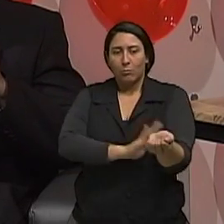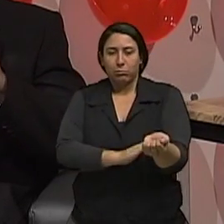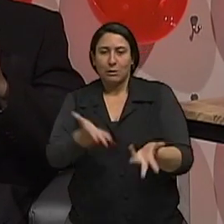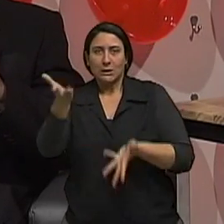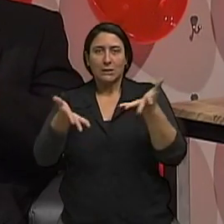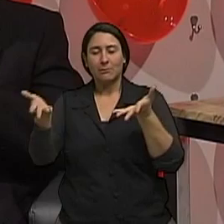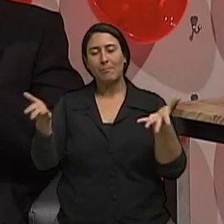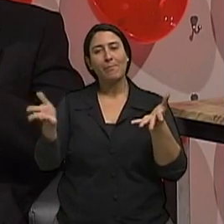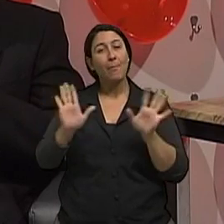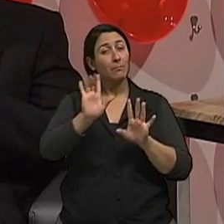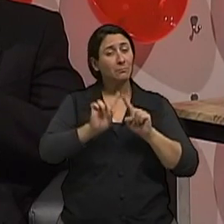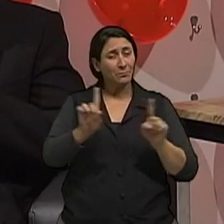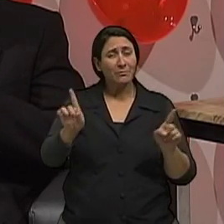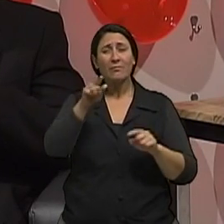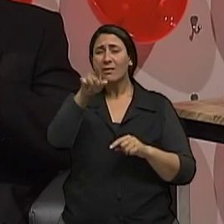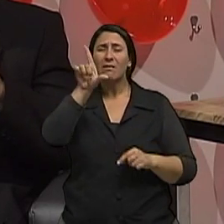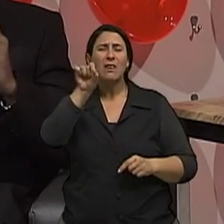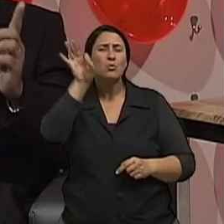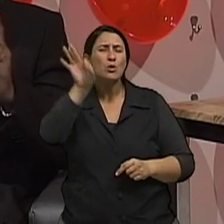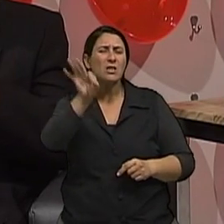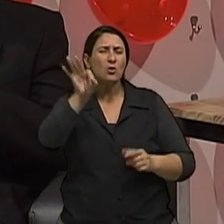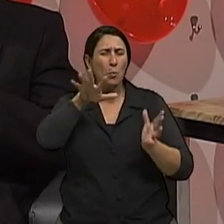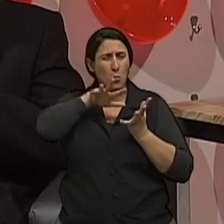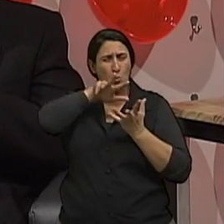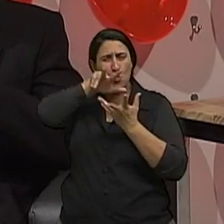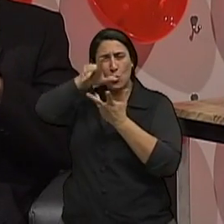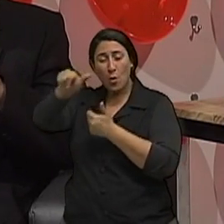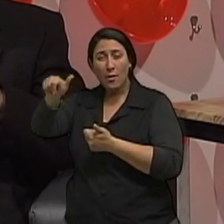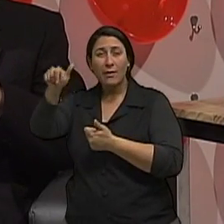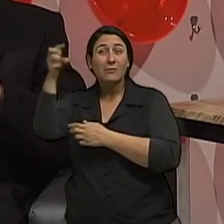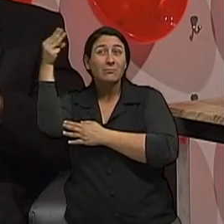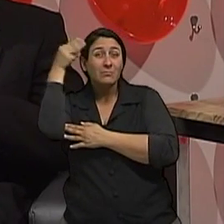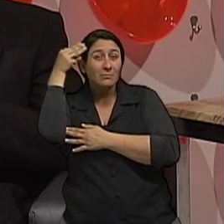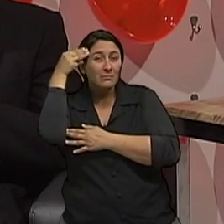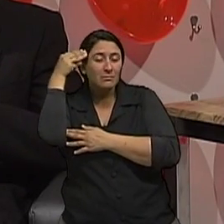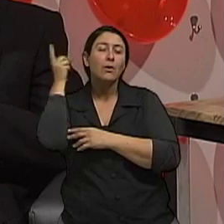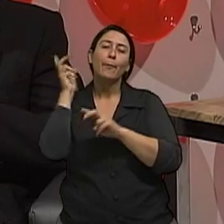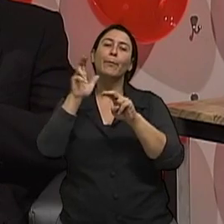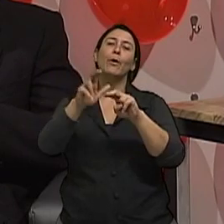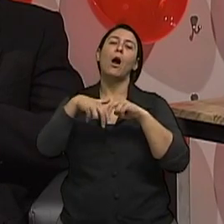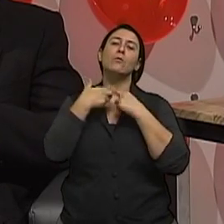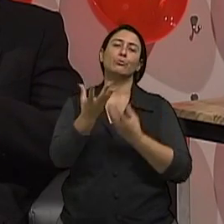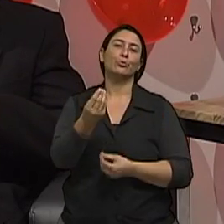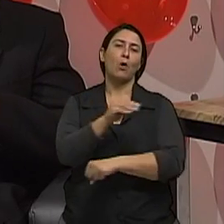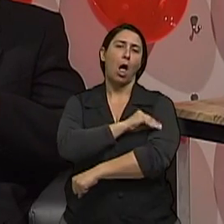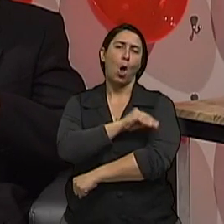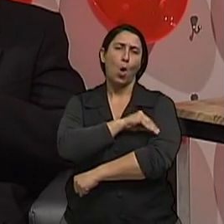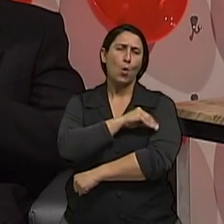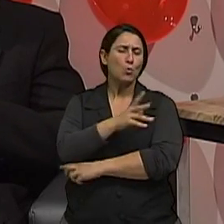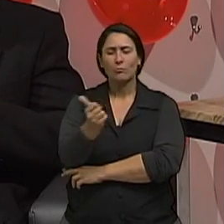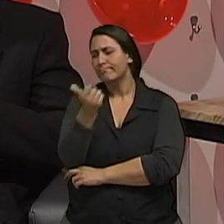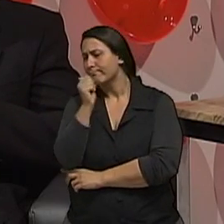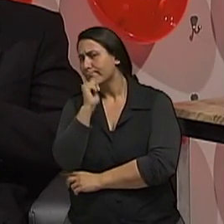10% no mundo das causas de demência, 10%, né? Se devem ao consumo exagerado de álcool, né? Ou seja, mais do que